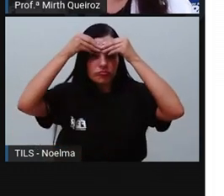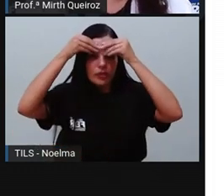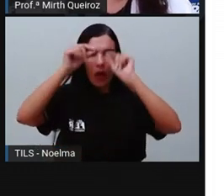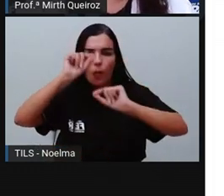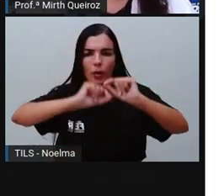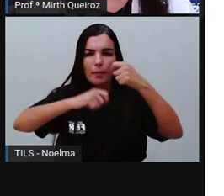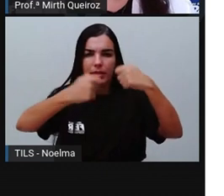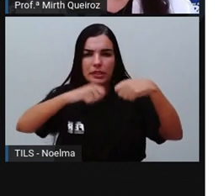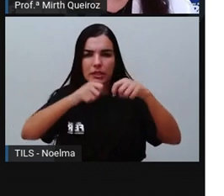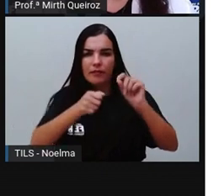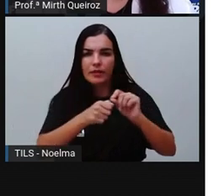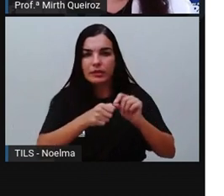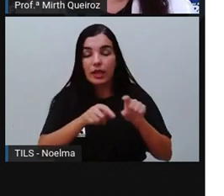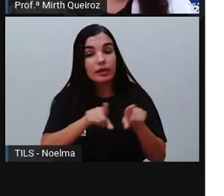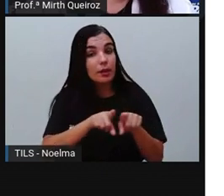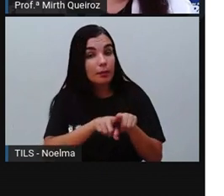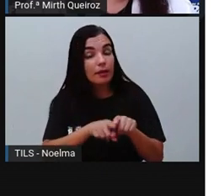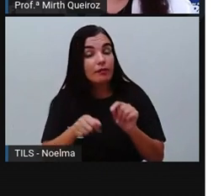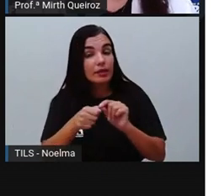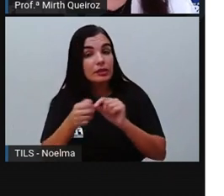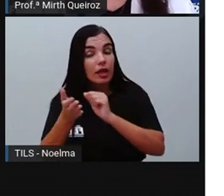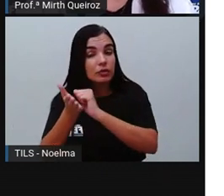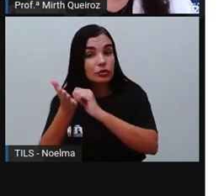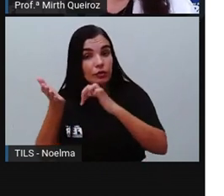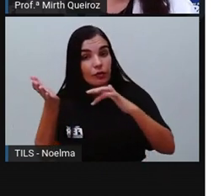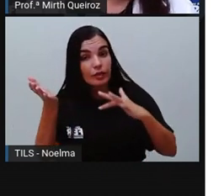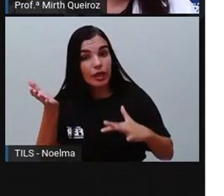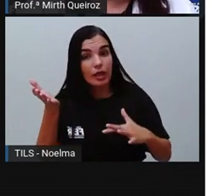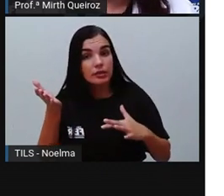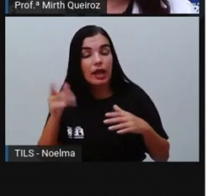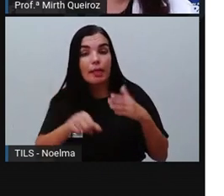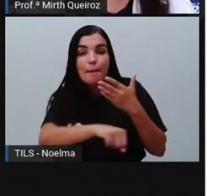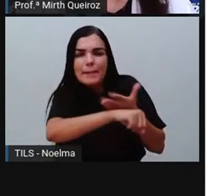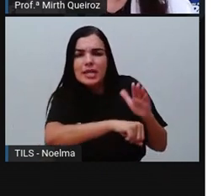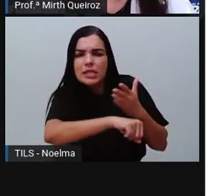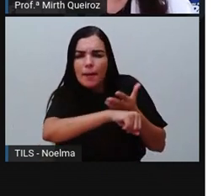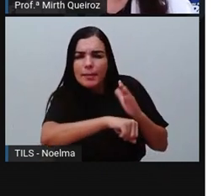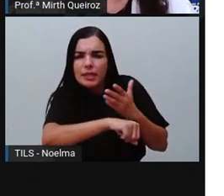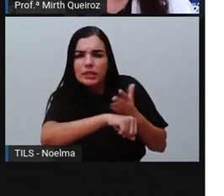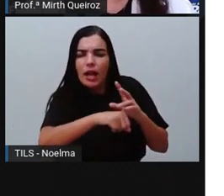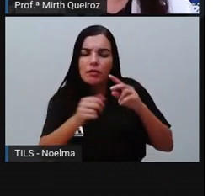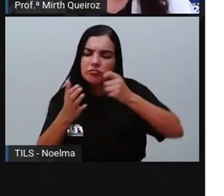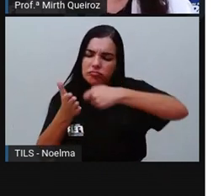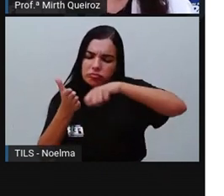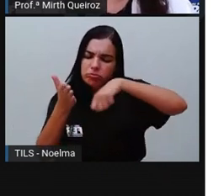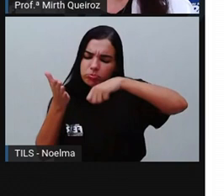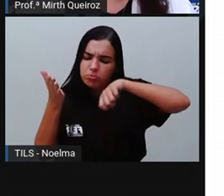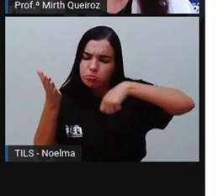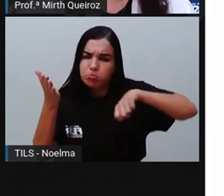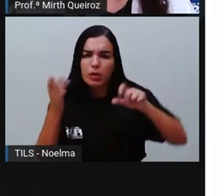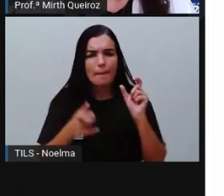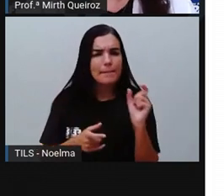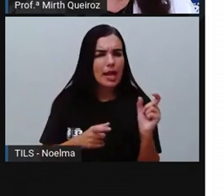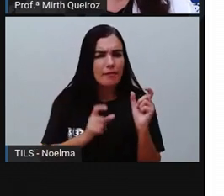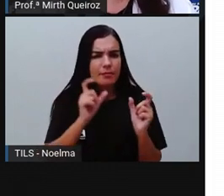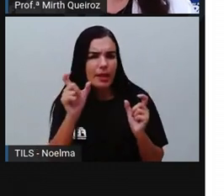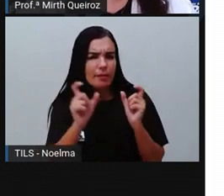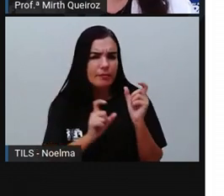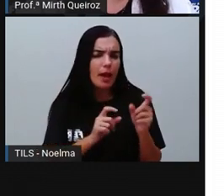vocês deverão fazer, realizar essa atividade, praticar muito a escrita aí dessas palavras.